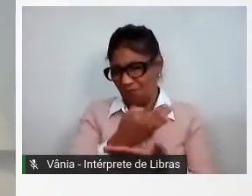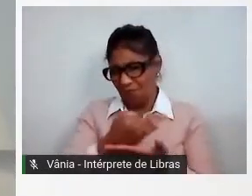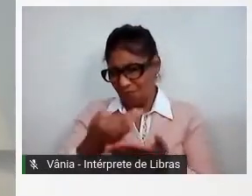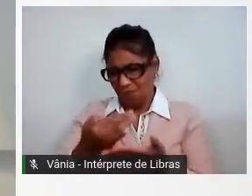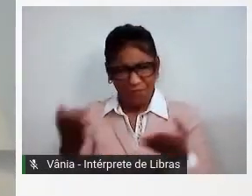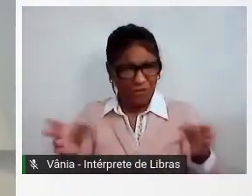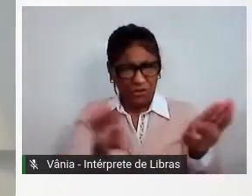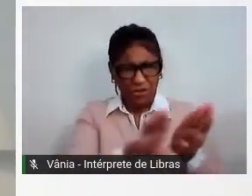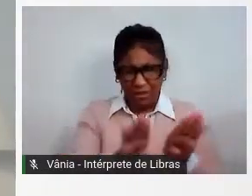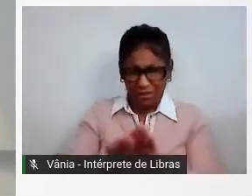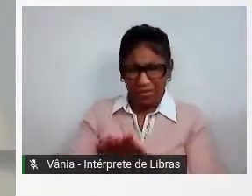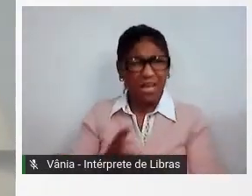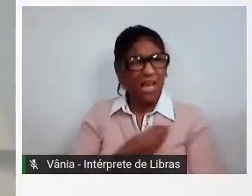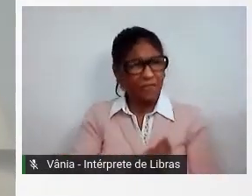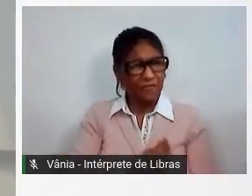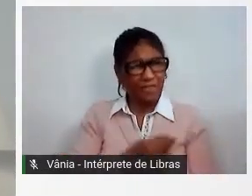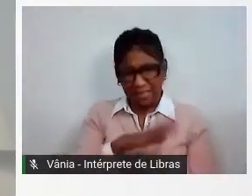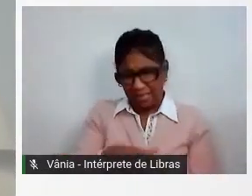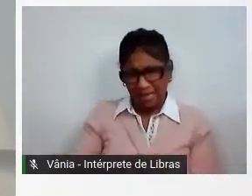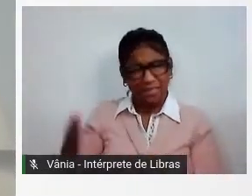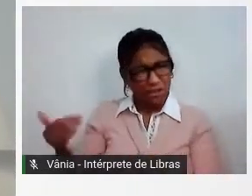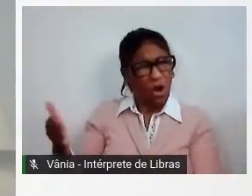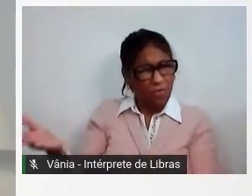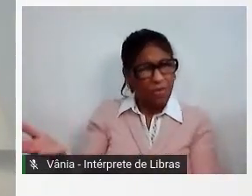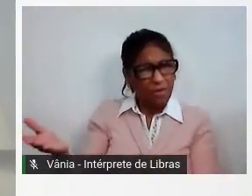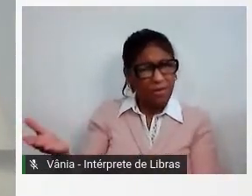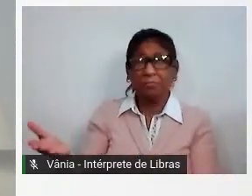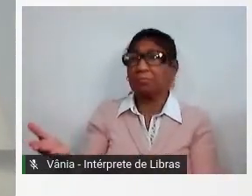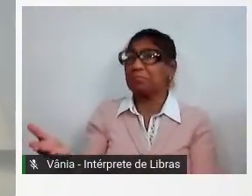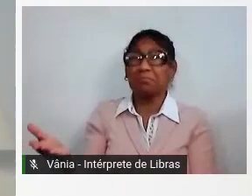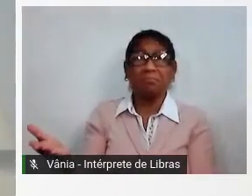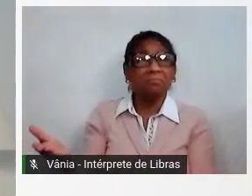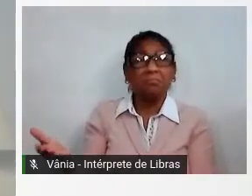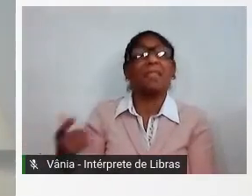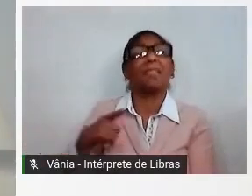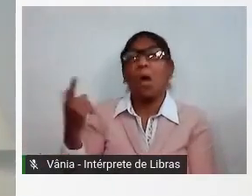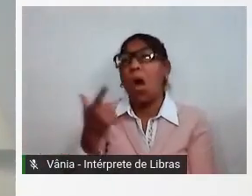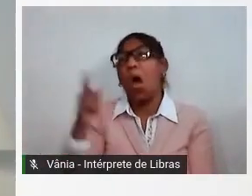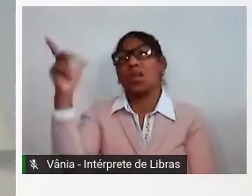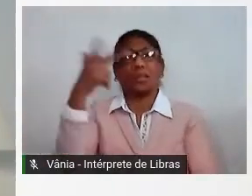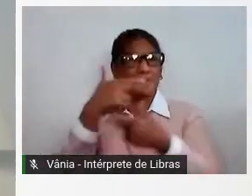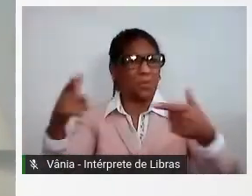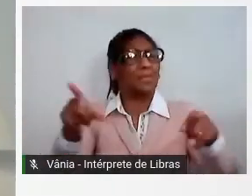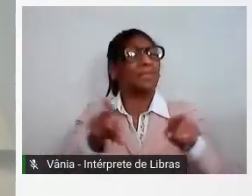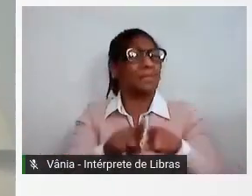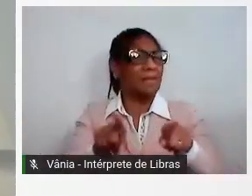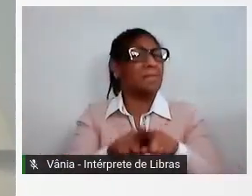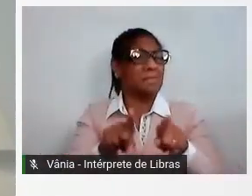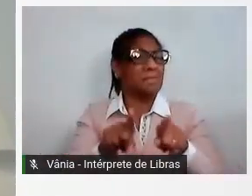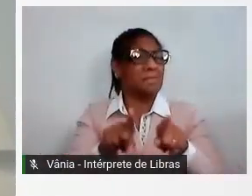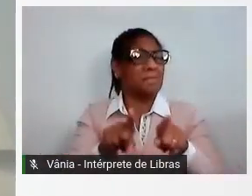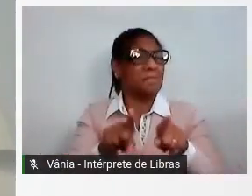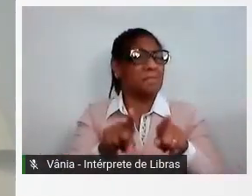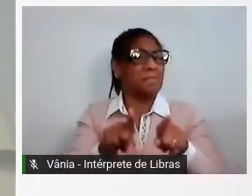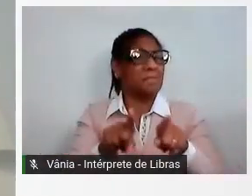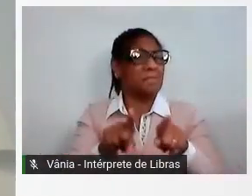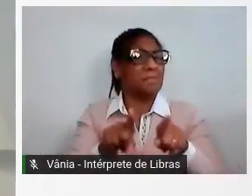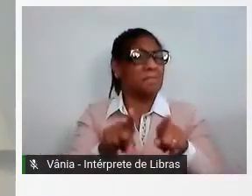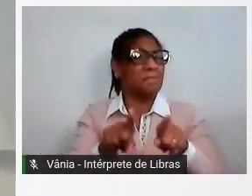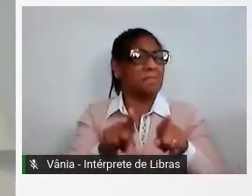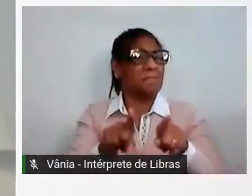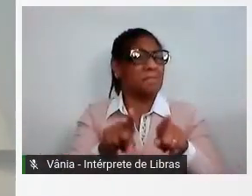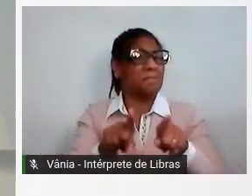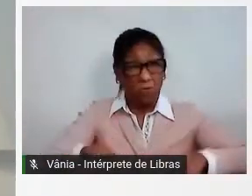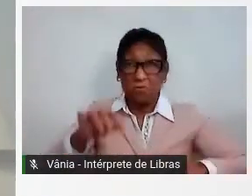a vida de crianças e jovens gaúchos, de tantos outros males que acometem a nossa sociedade no presente